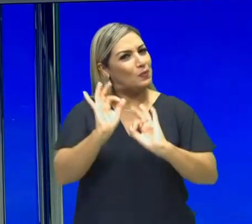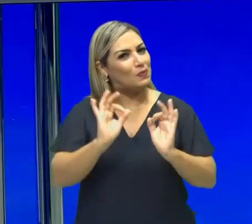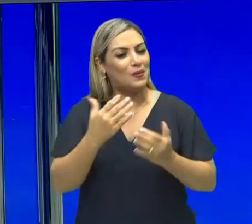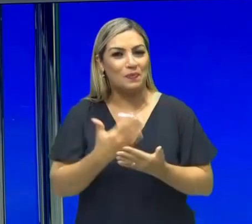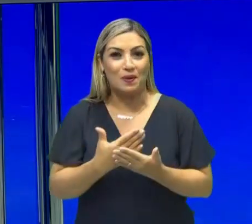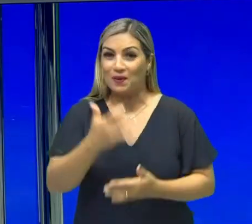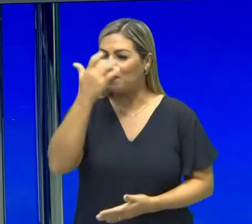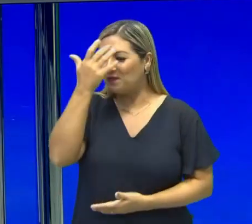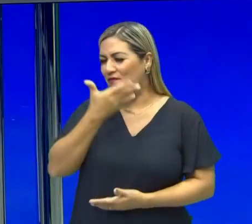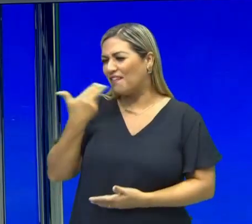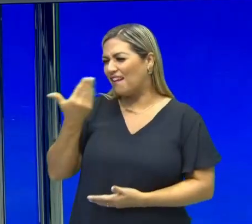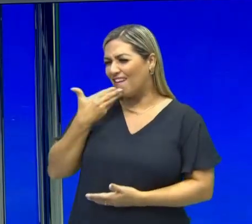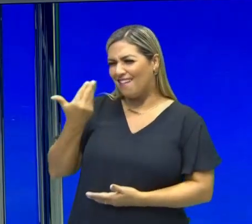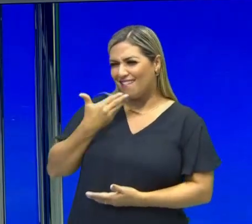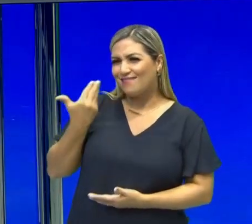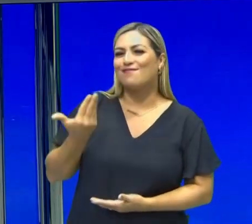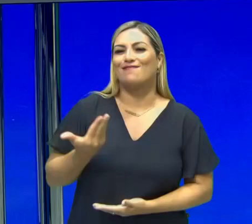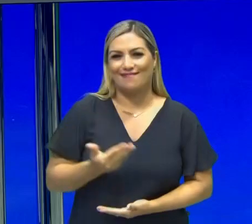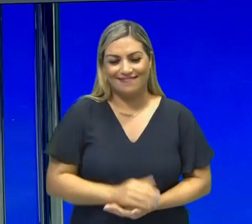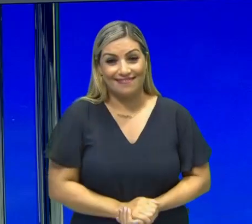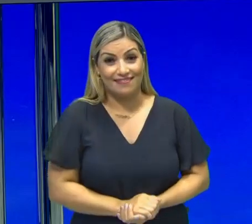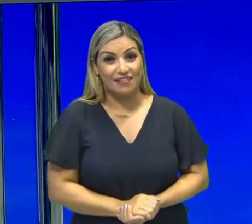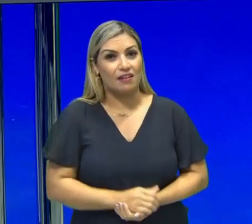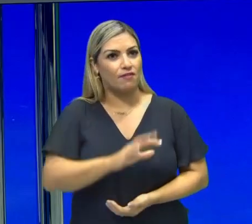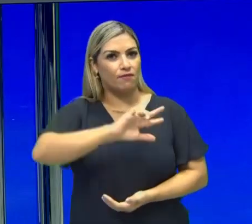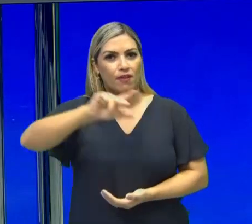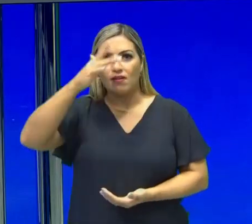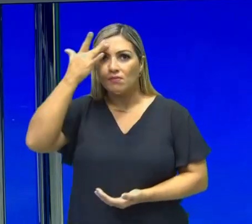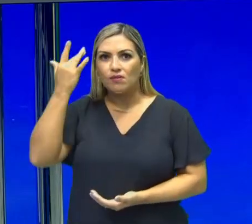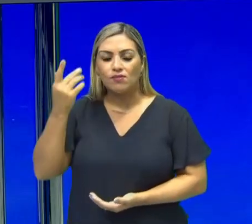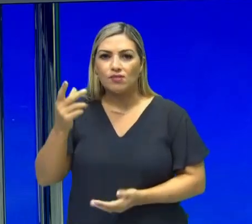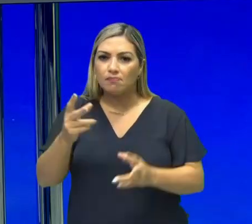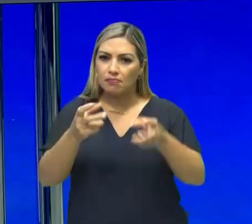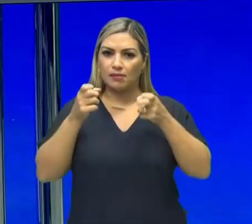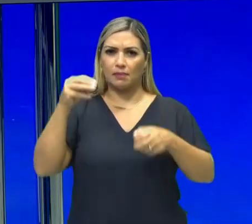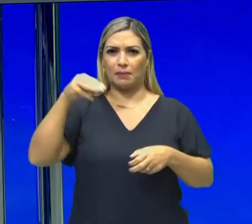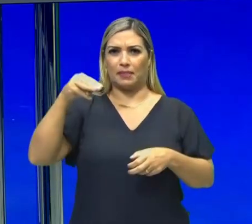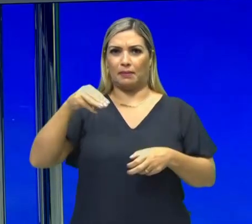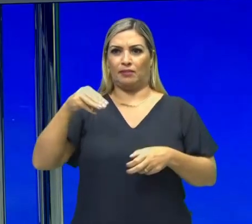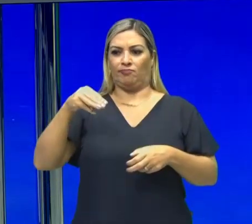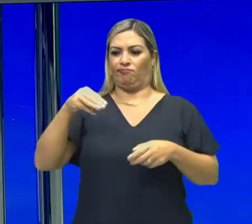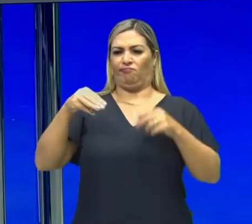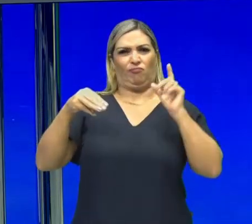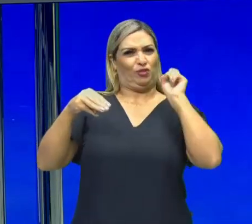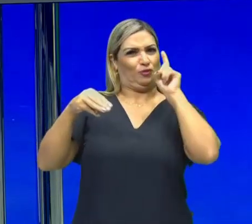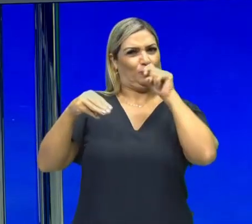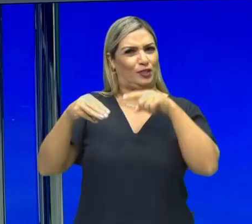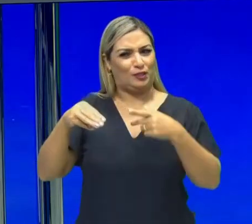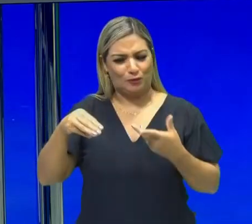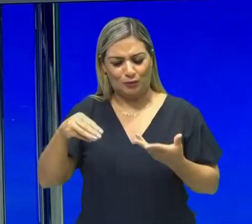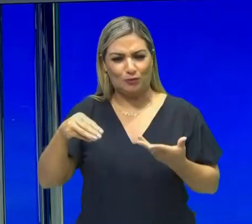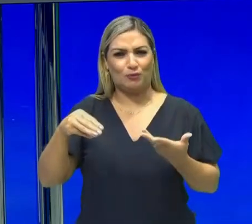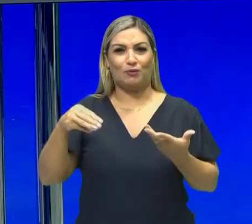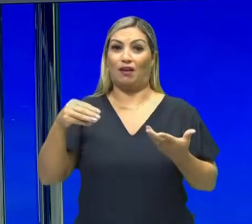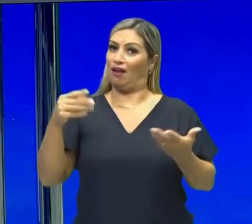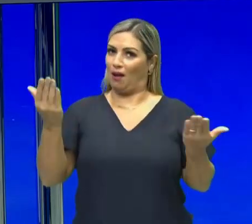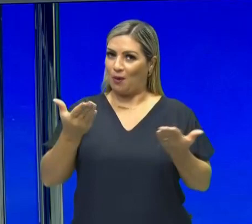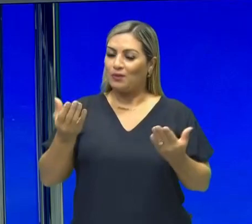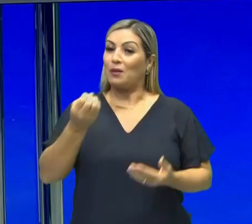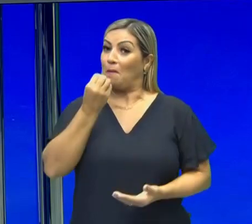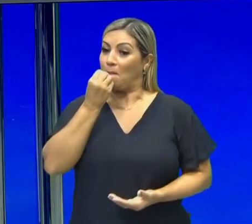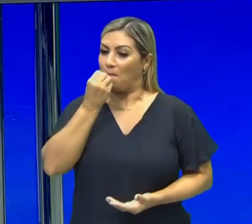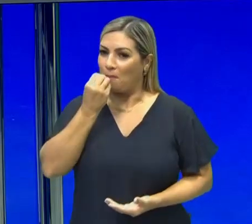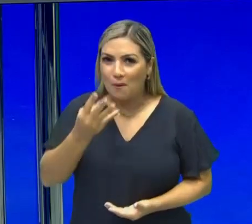fácil. Muita gente pega e olha a matemática como a má temática, mas hoje nós vamos descobrir que ela é a boa